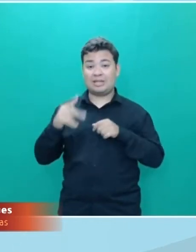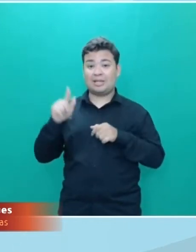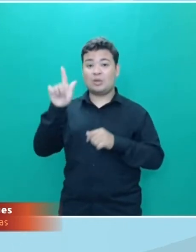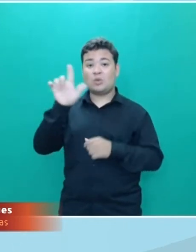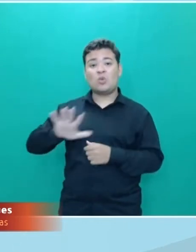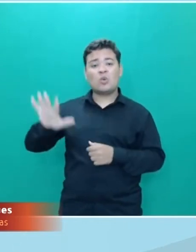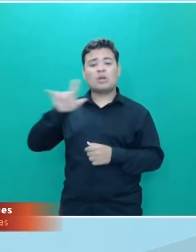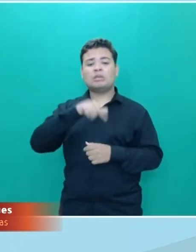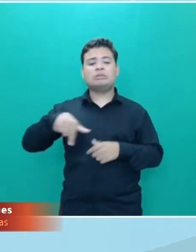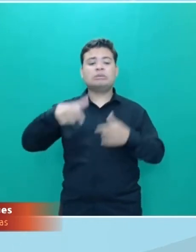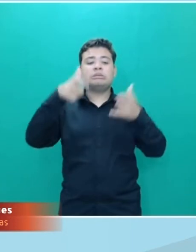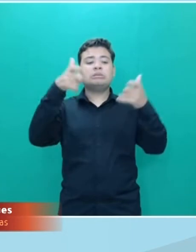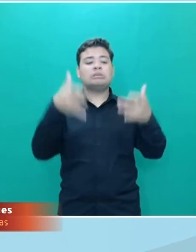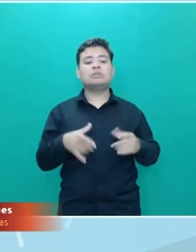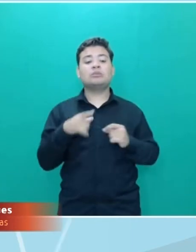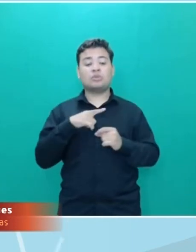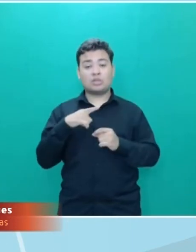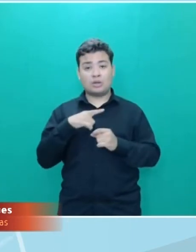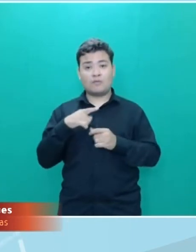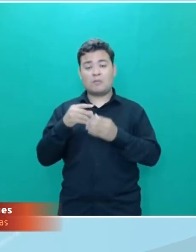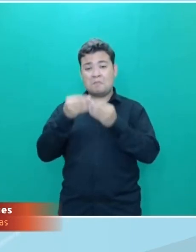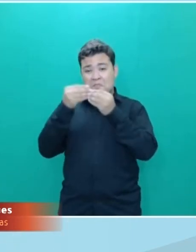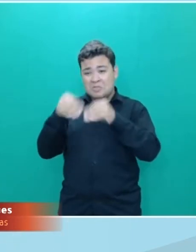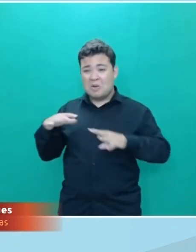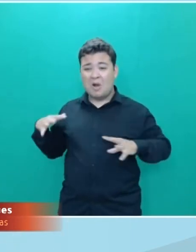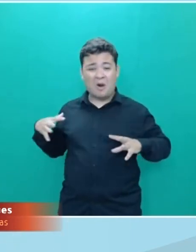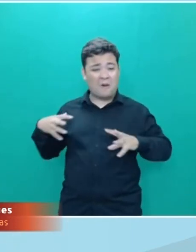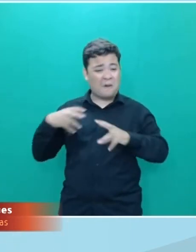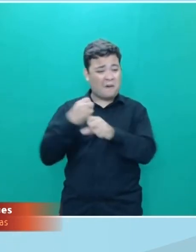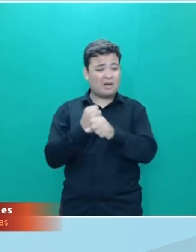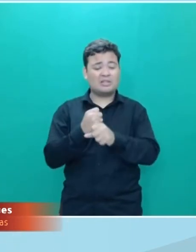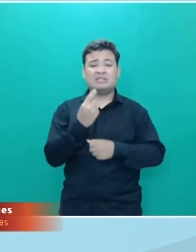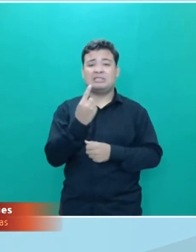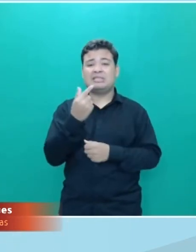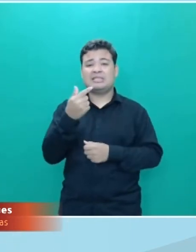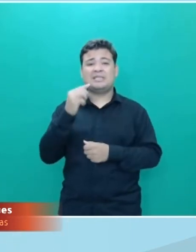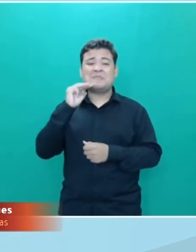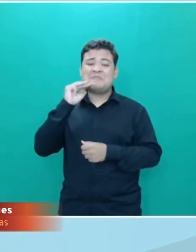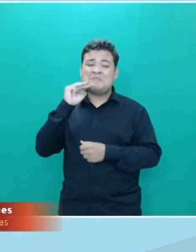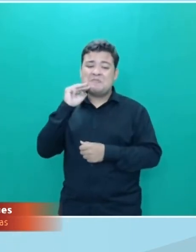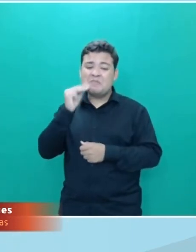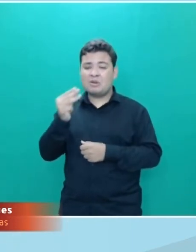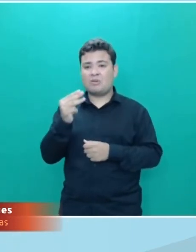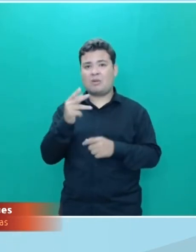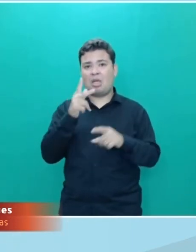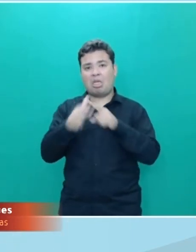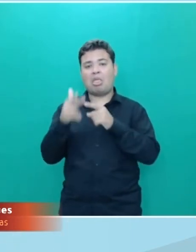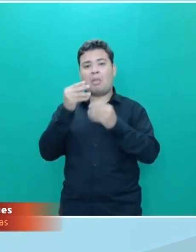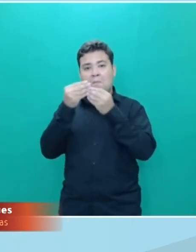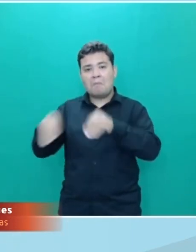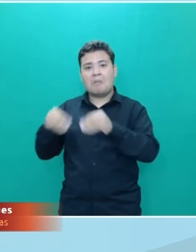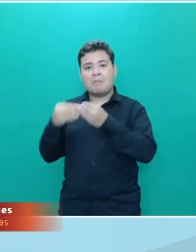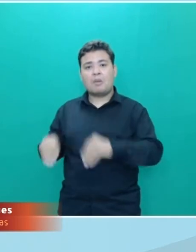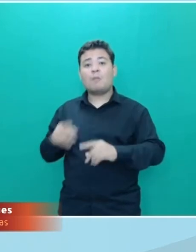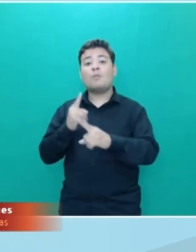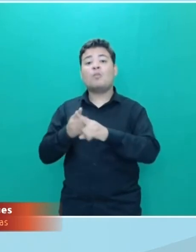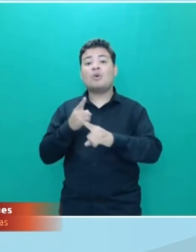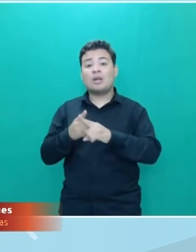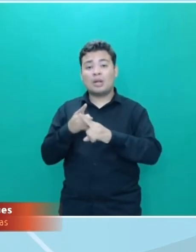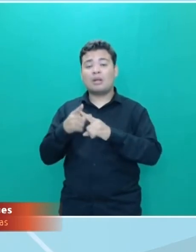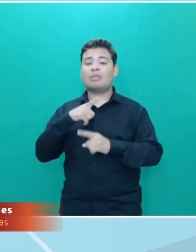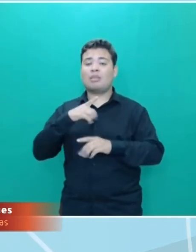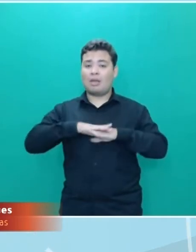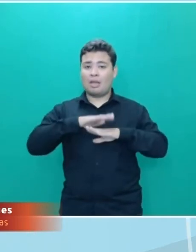somaram um prejuízo de mais de 17 milhões de reais, por causa dos cortes que foram